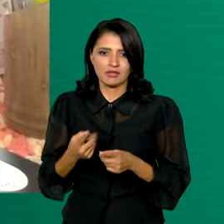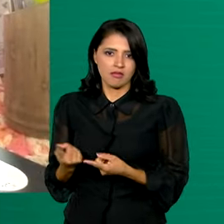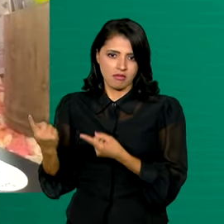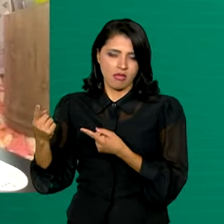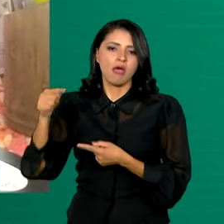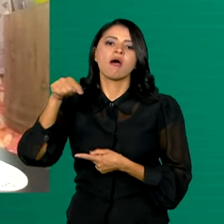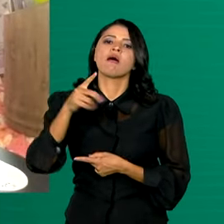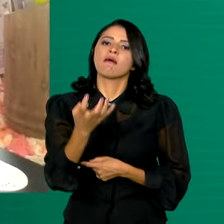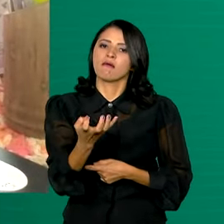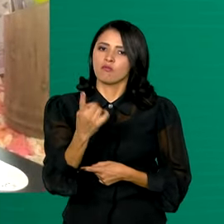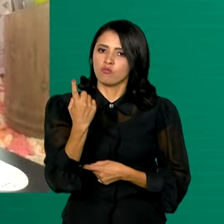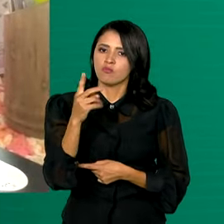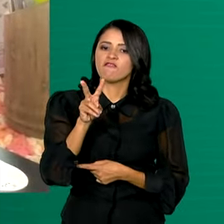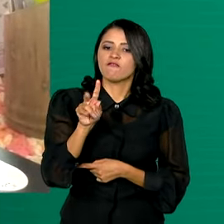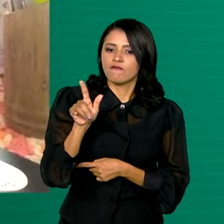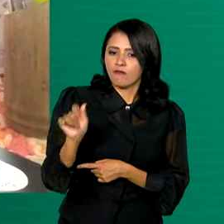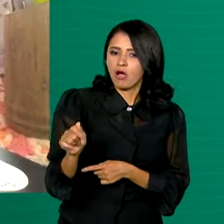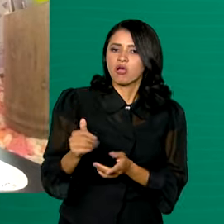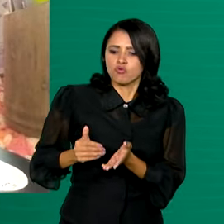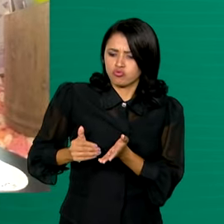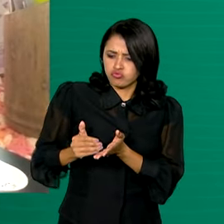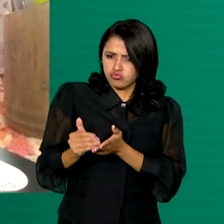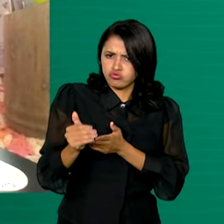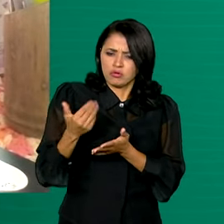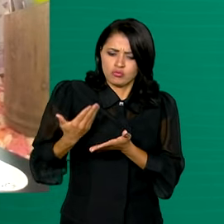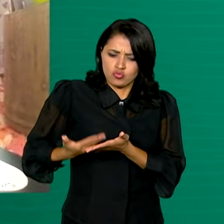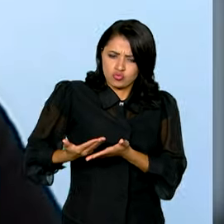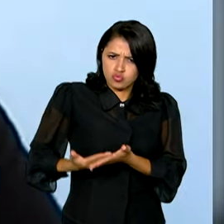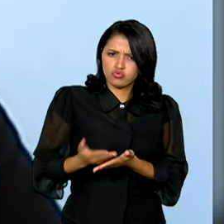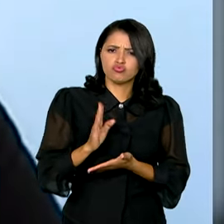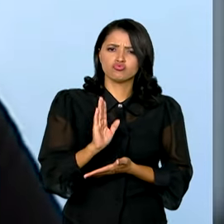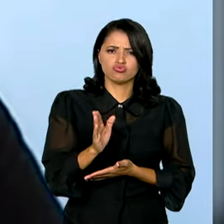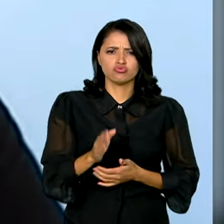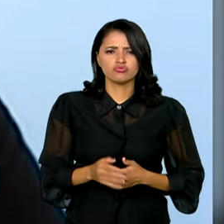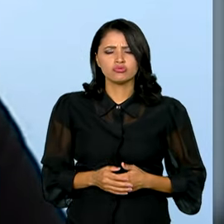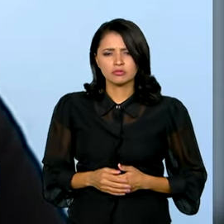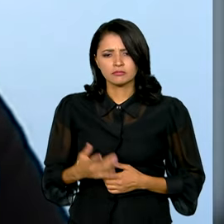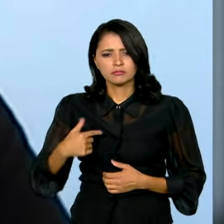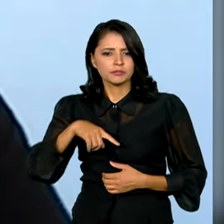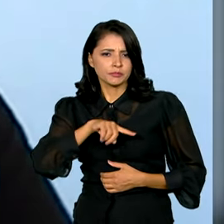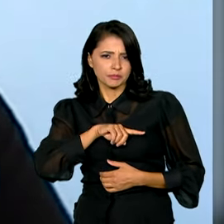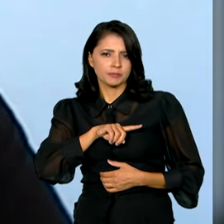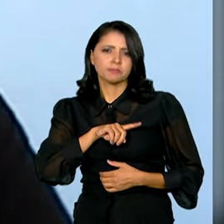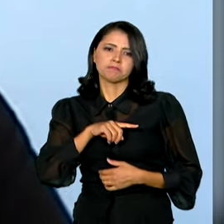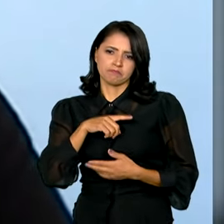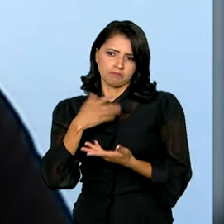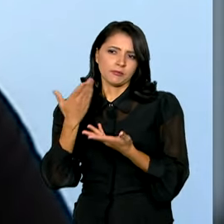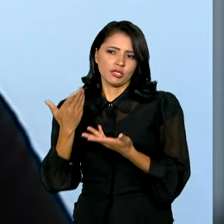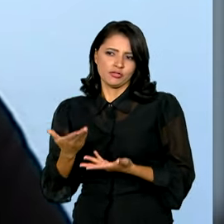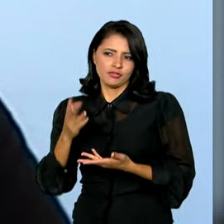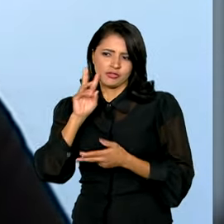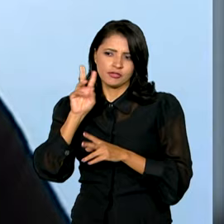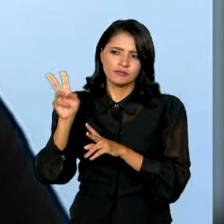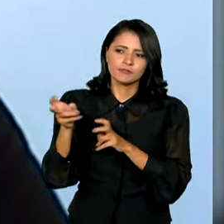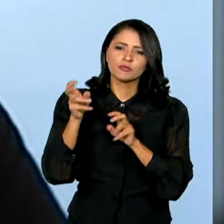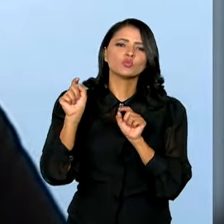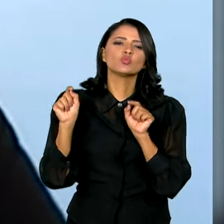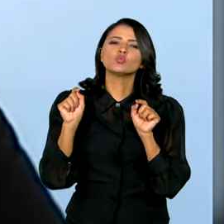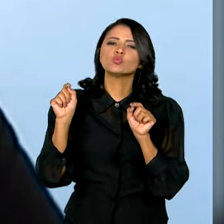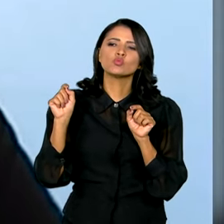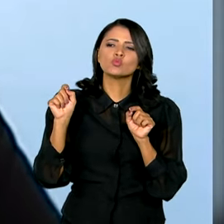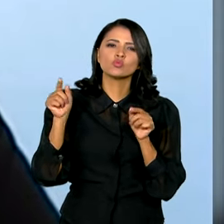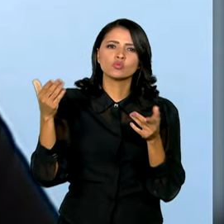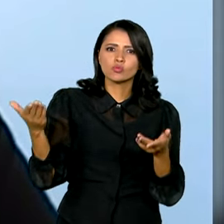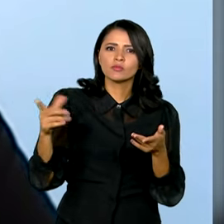concorrer a uma das vagas e já começou a se preparar. A gente vê esse